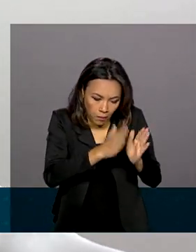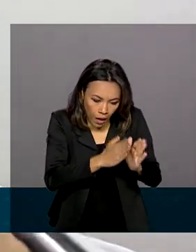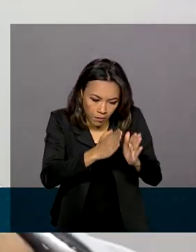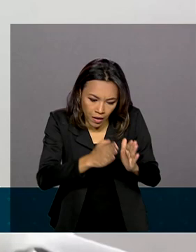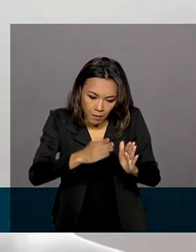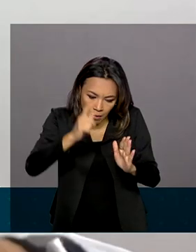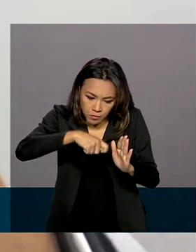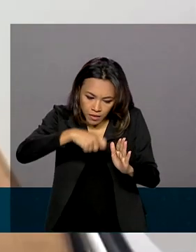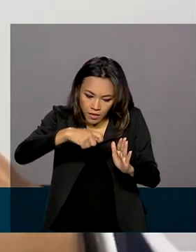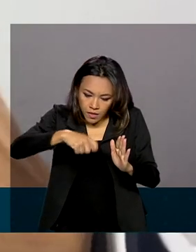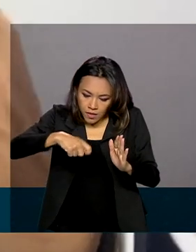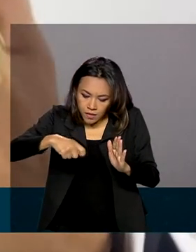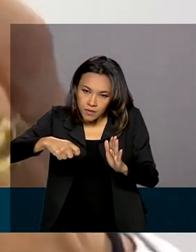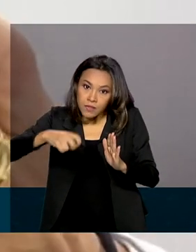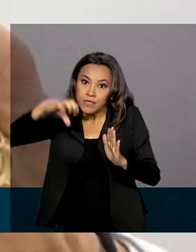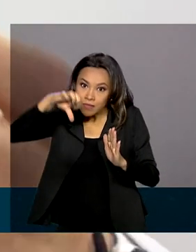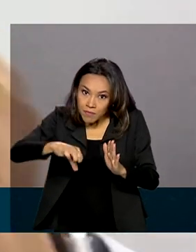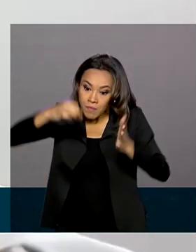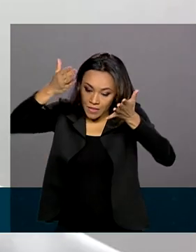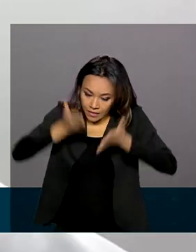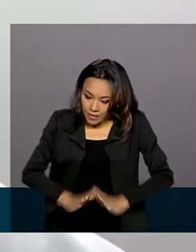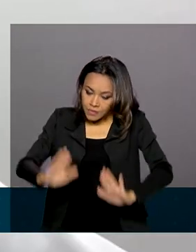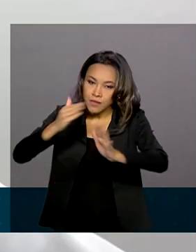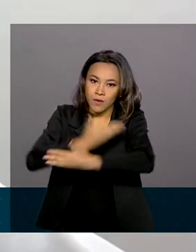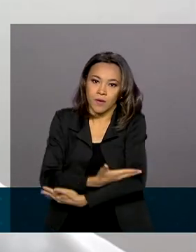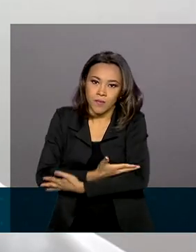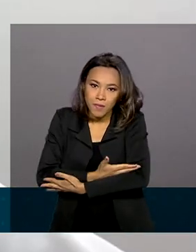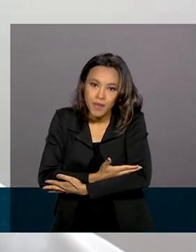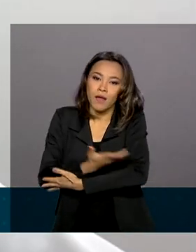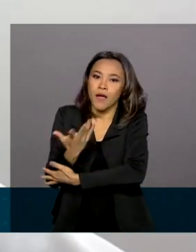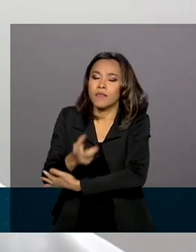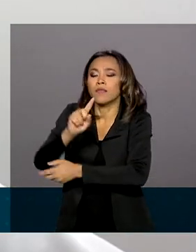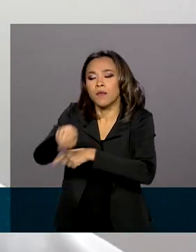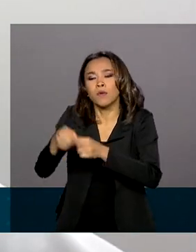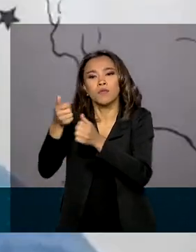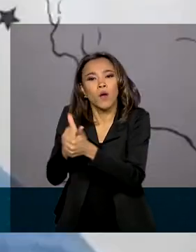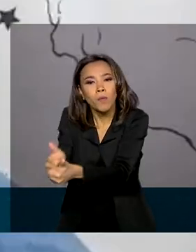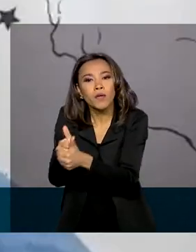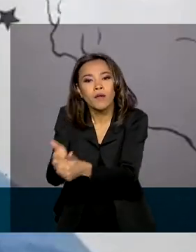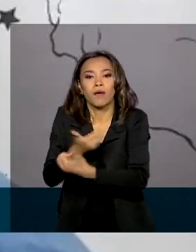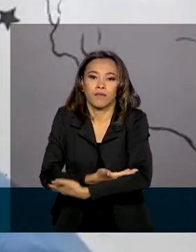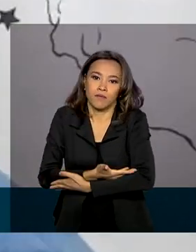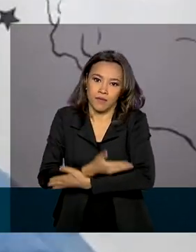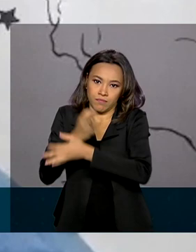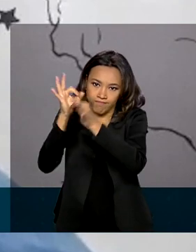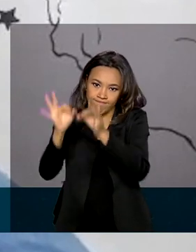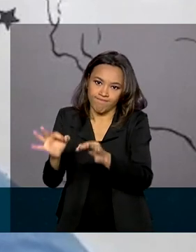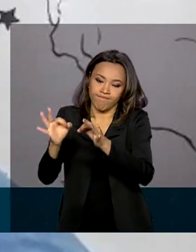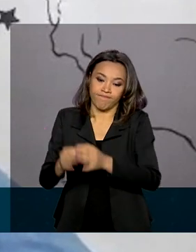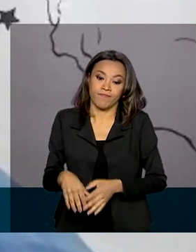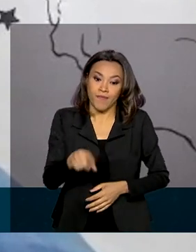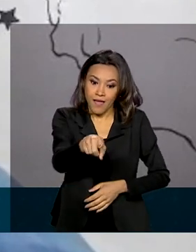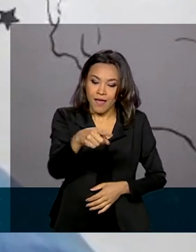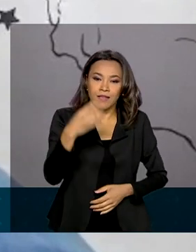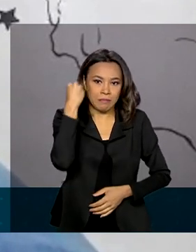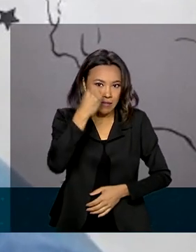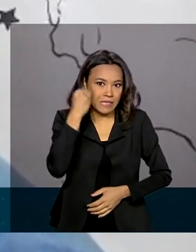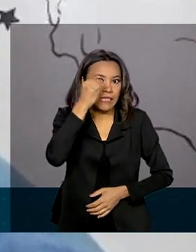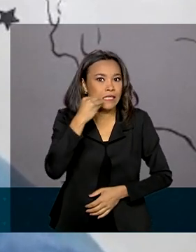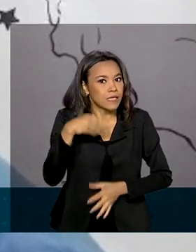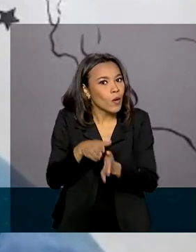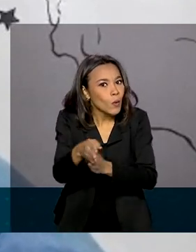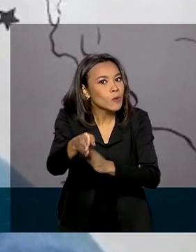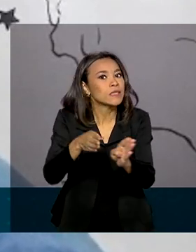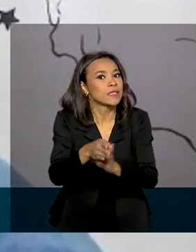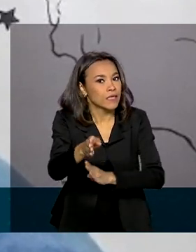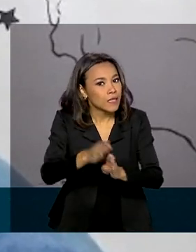gestante e também, depois do nascimento, o segmento adequado daquela criança. Quem já viveu a situação aconselha. Com